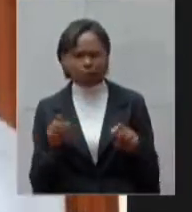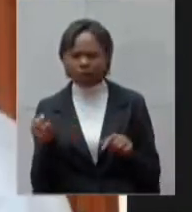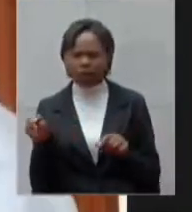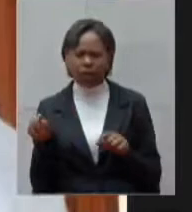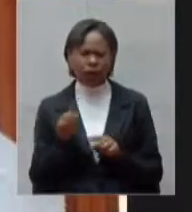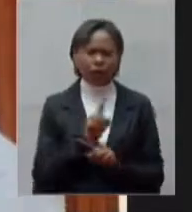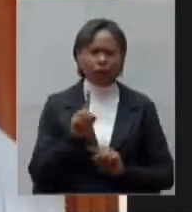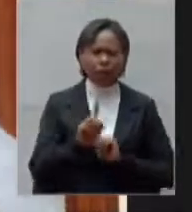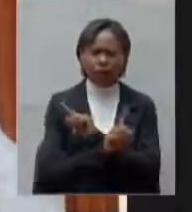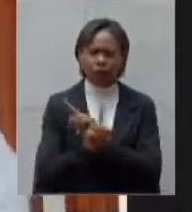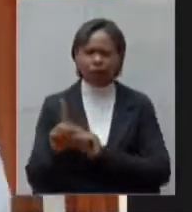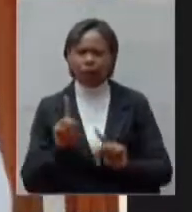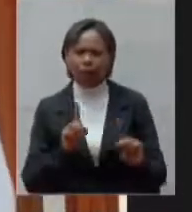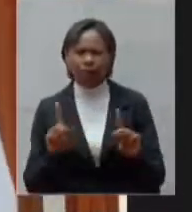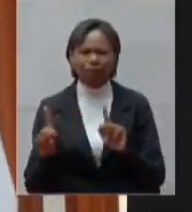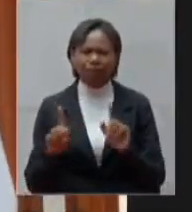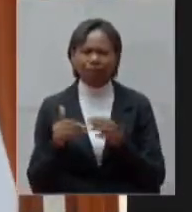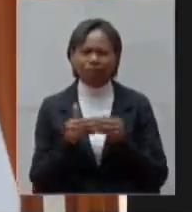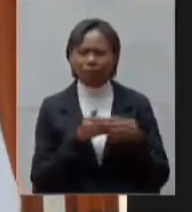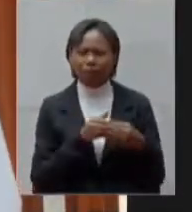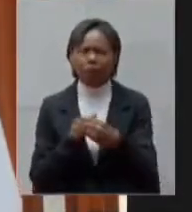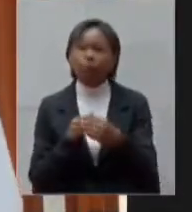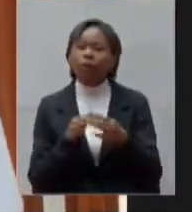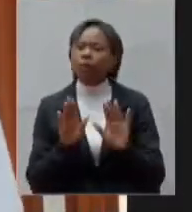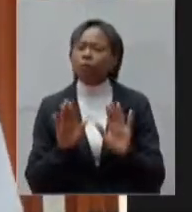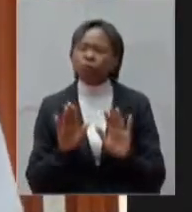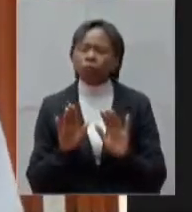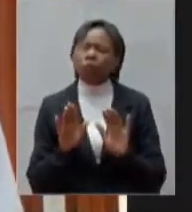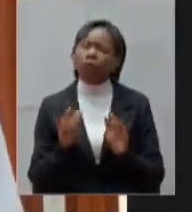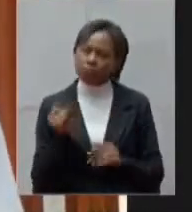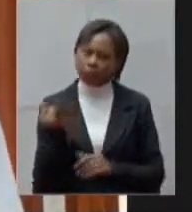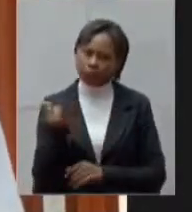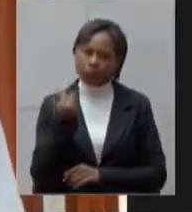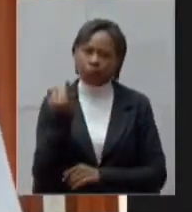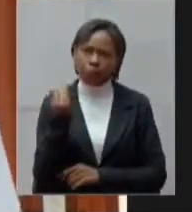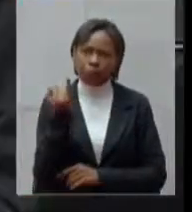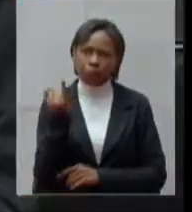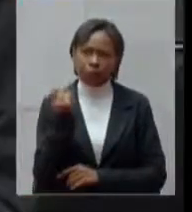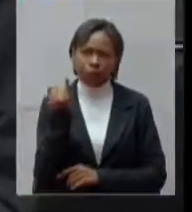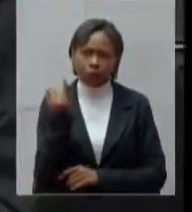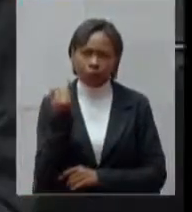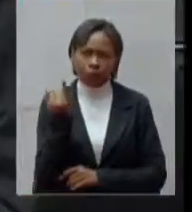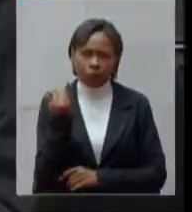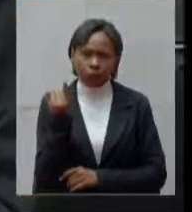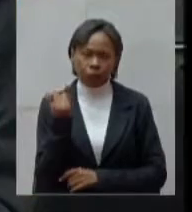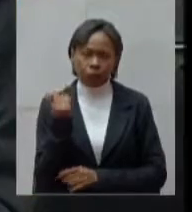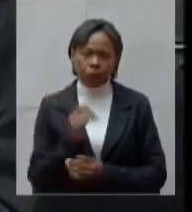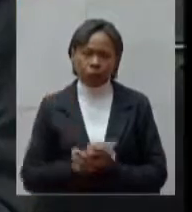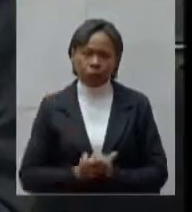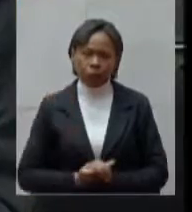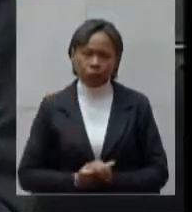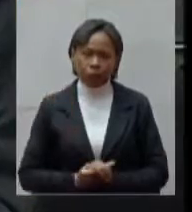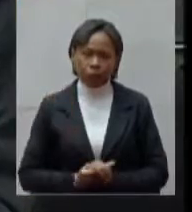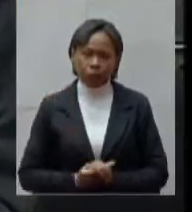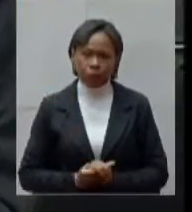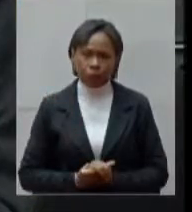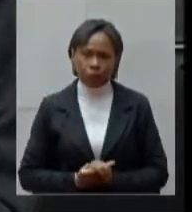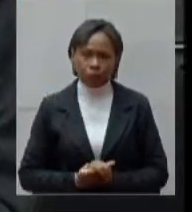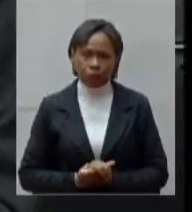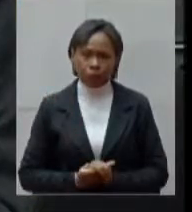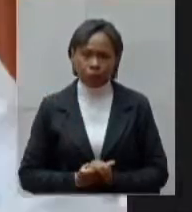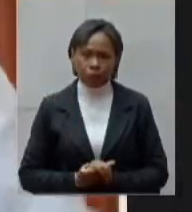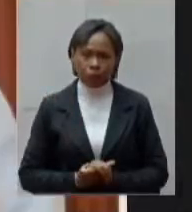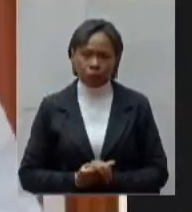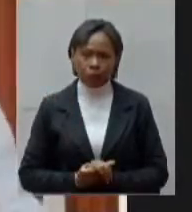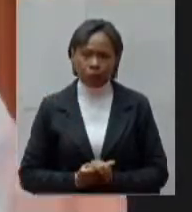extremamente importante então de repente nós temos um credenciamento de ressonância de uma tomografia que leva muitos